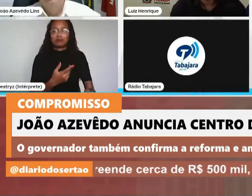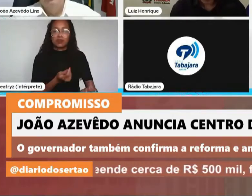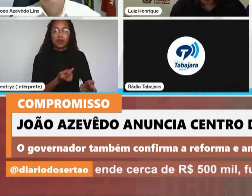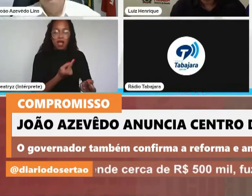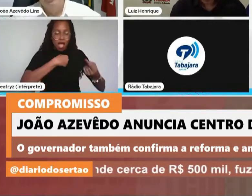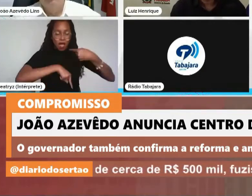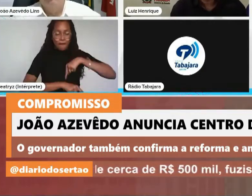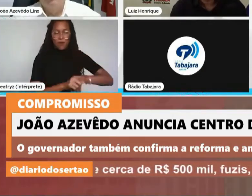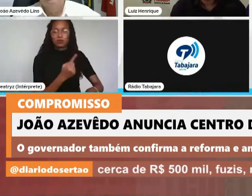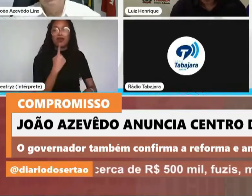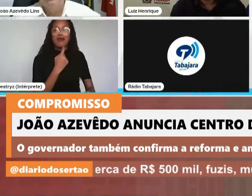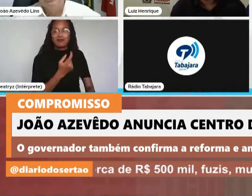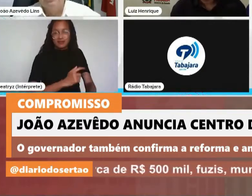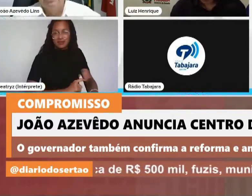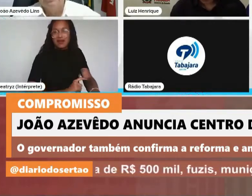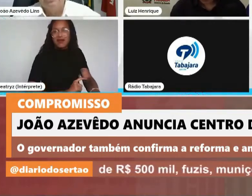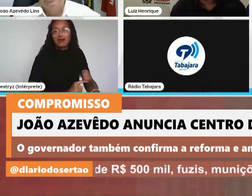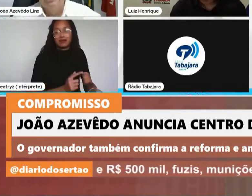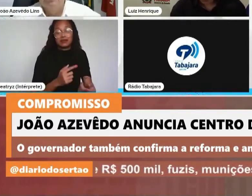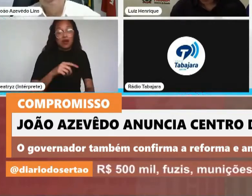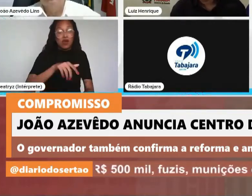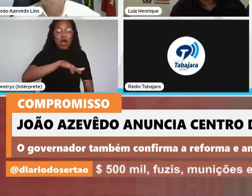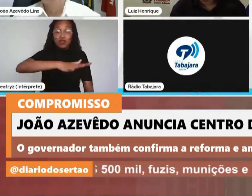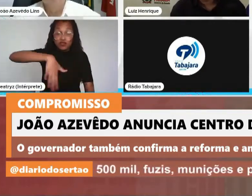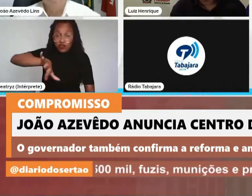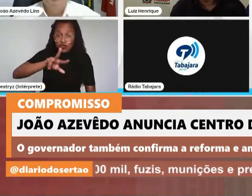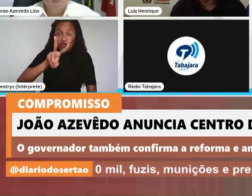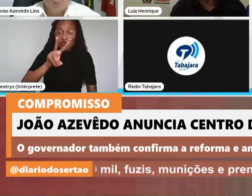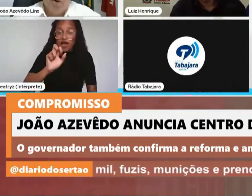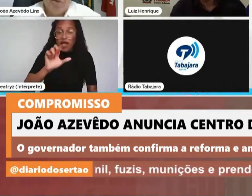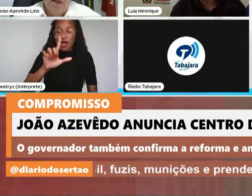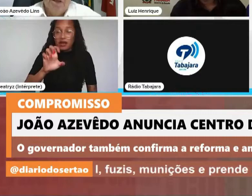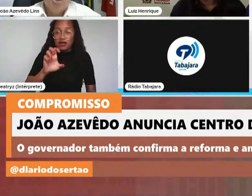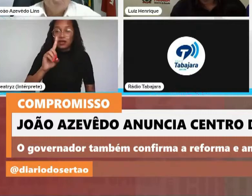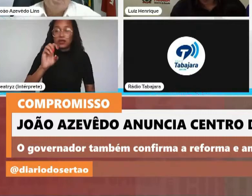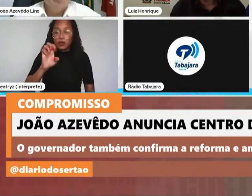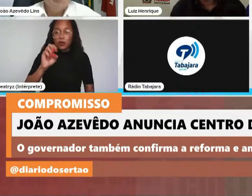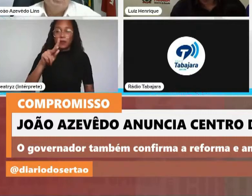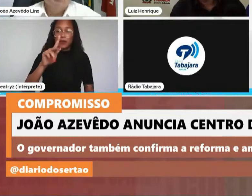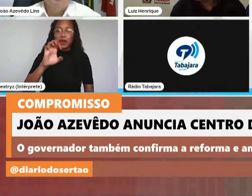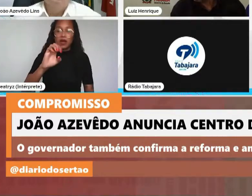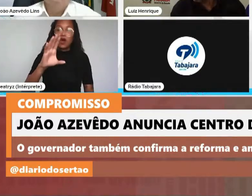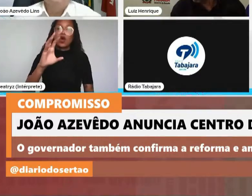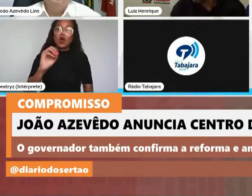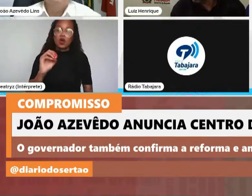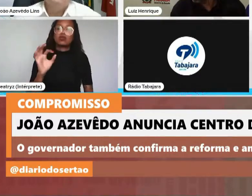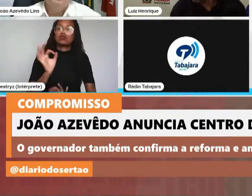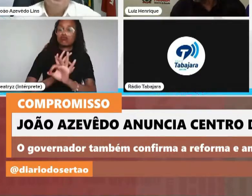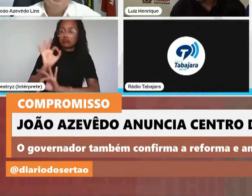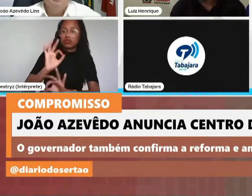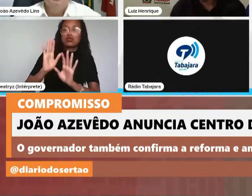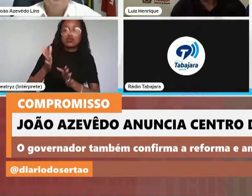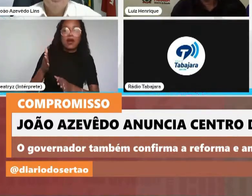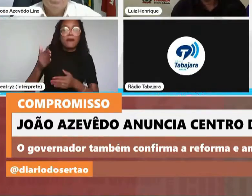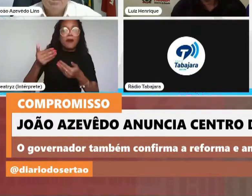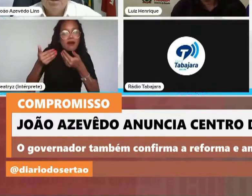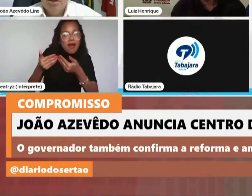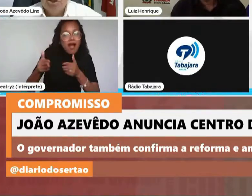do Piancó pode ter certeza que nós já estamos tomando providências para que o centro de hemodiálise